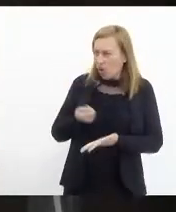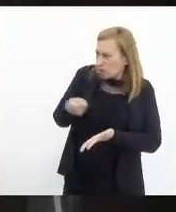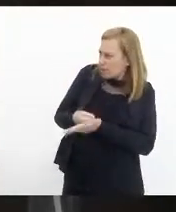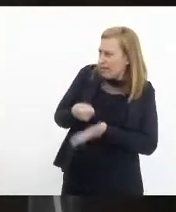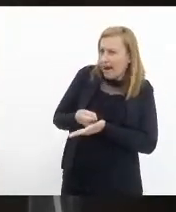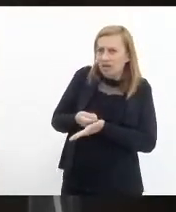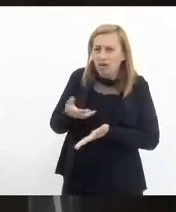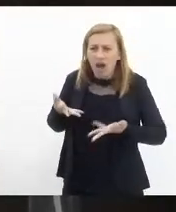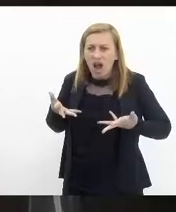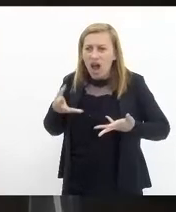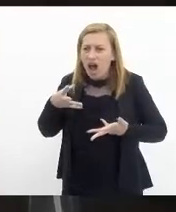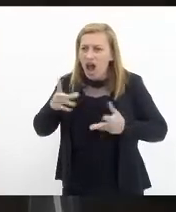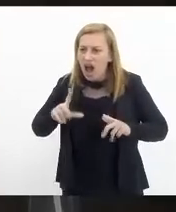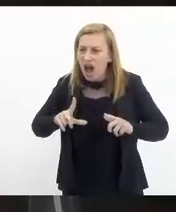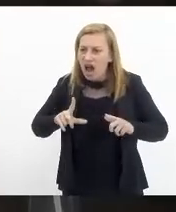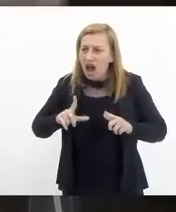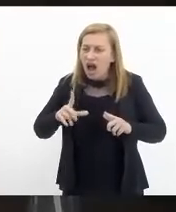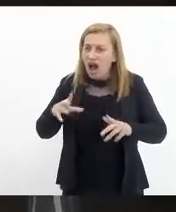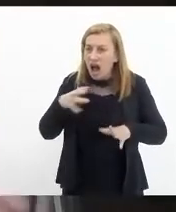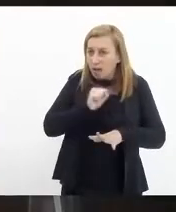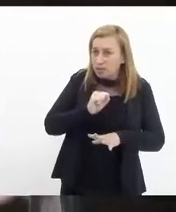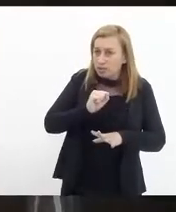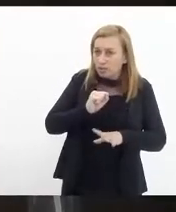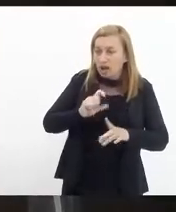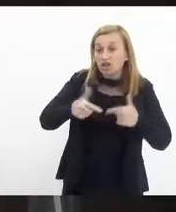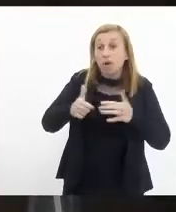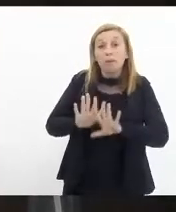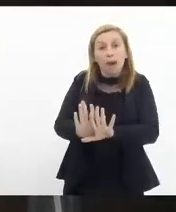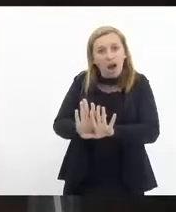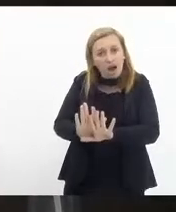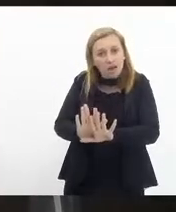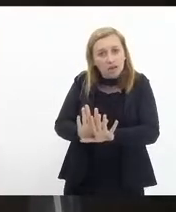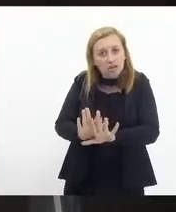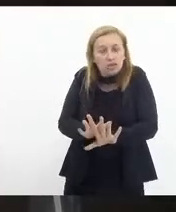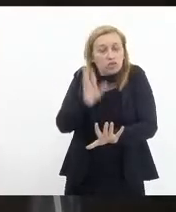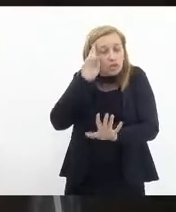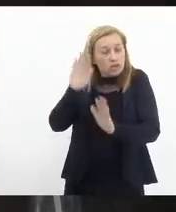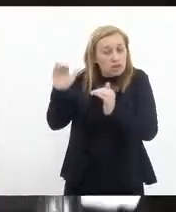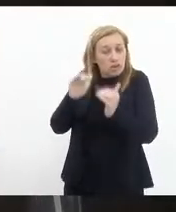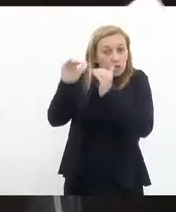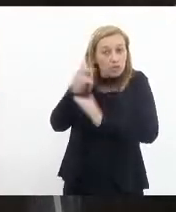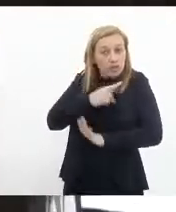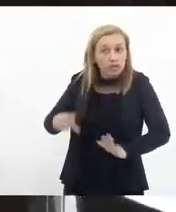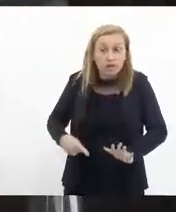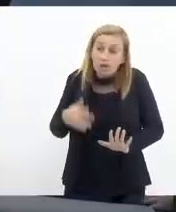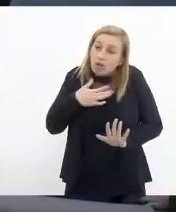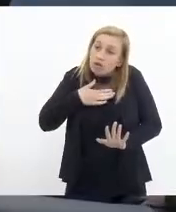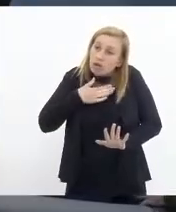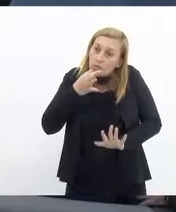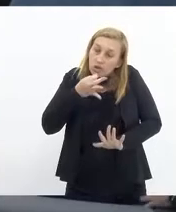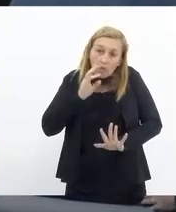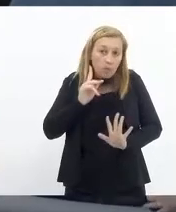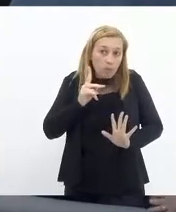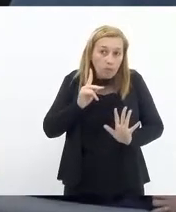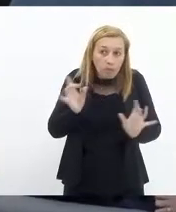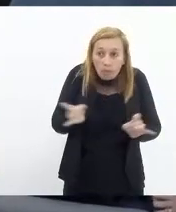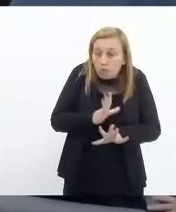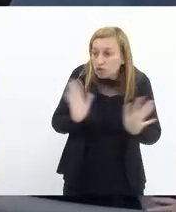imediato a atendê-las. Mas, se vossa excelência, sim, eu tenho para ser pronto. Eu tenho para ser pronto.